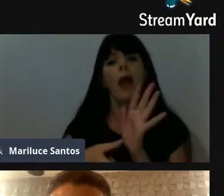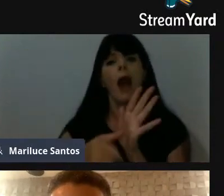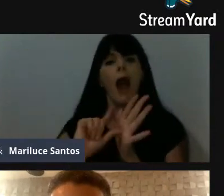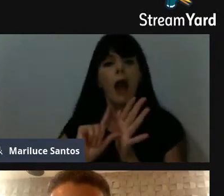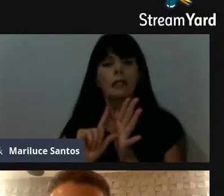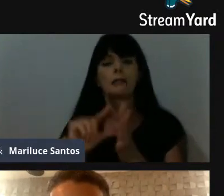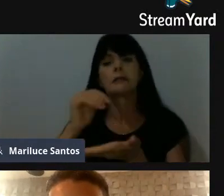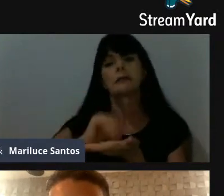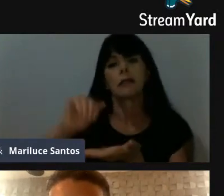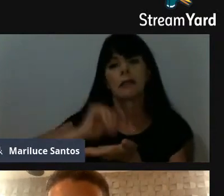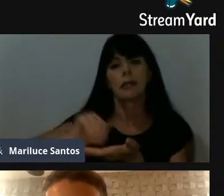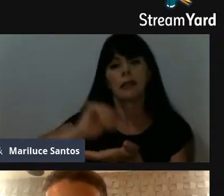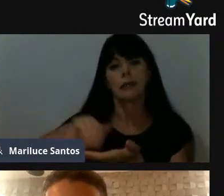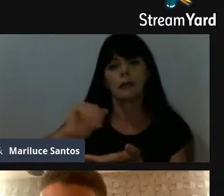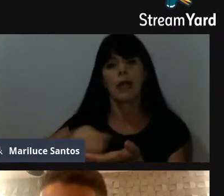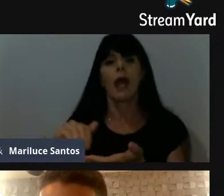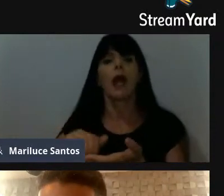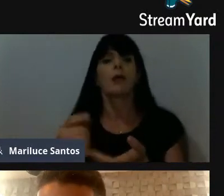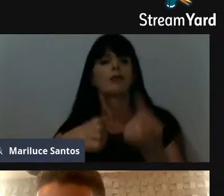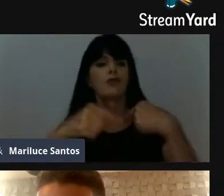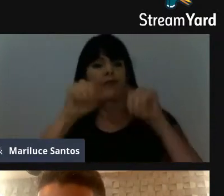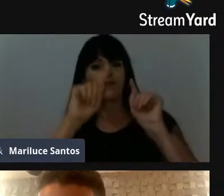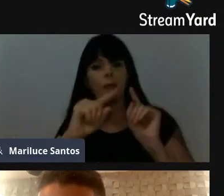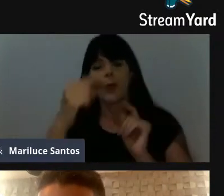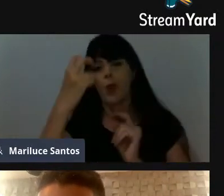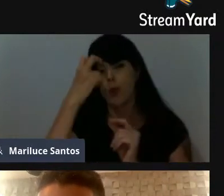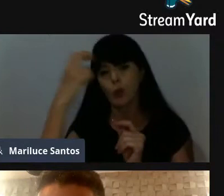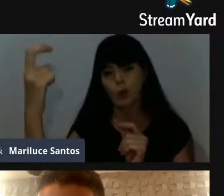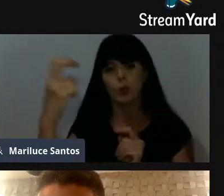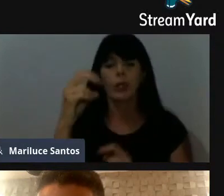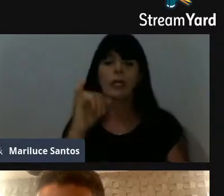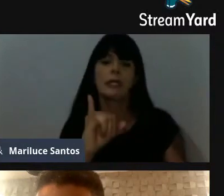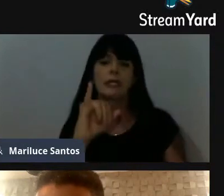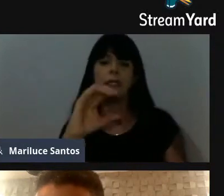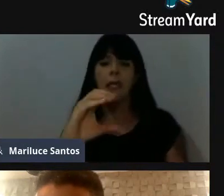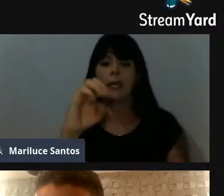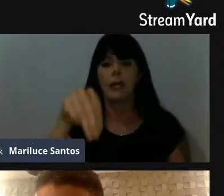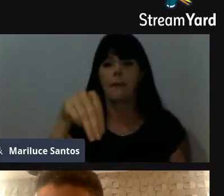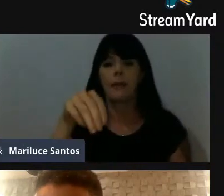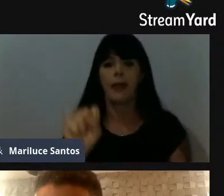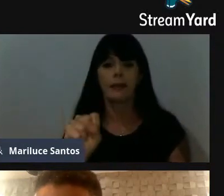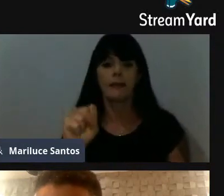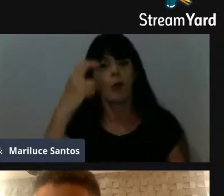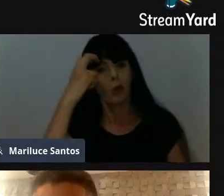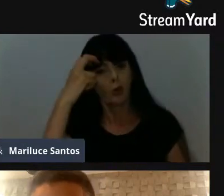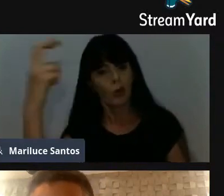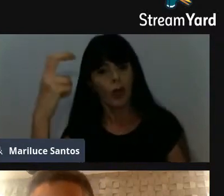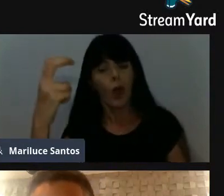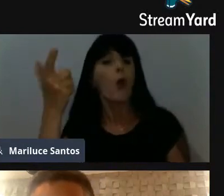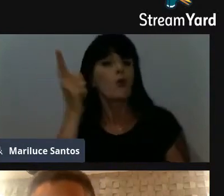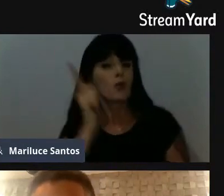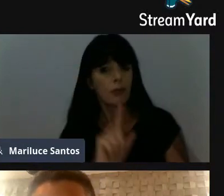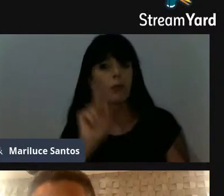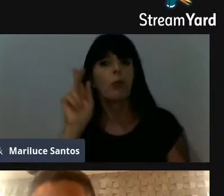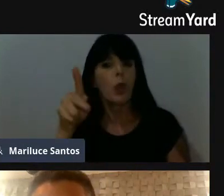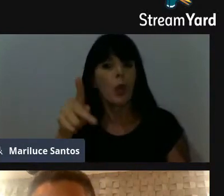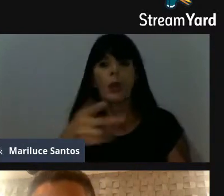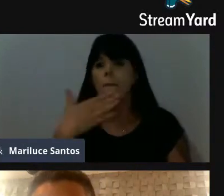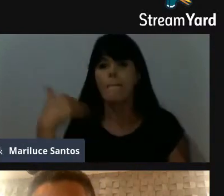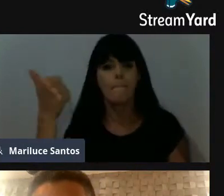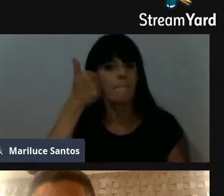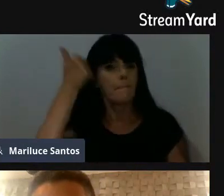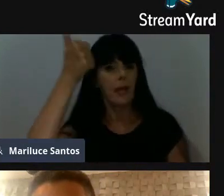bacana na cultura, onde desenvolvemos o SMS Cultural, alcançamos a uma das maiores notas do SMS Cultural